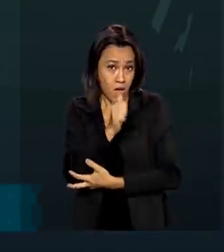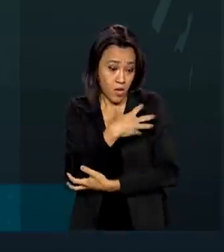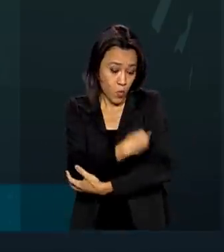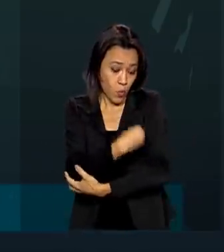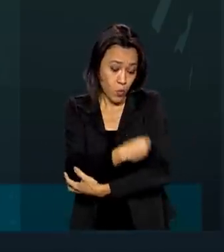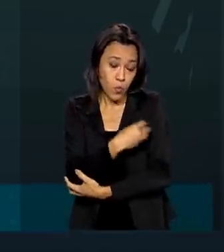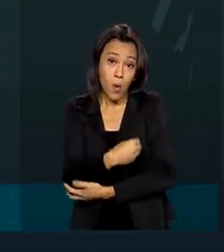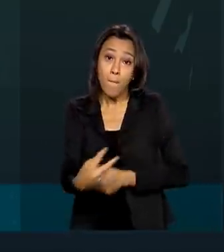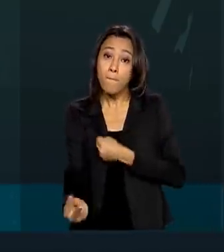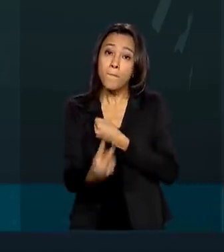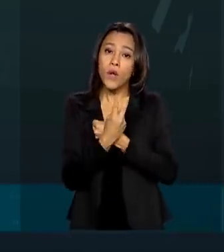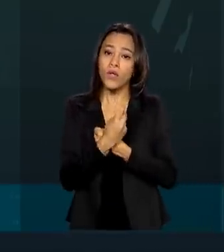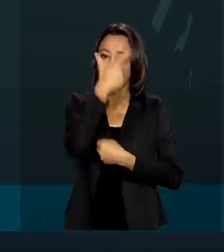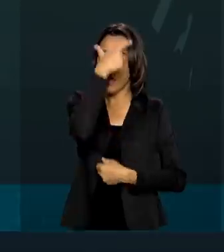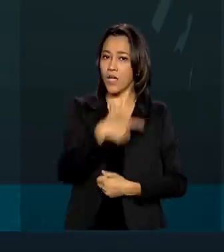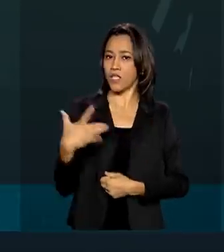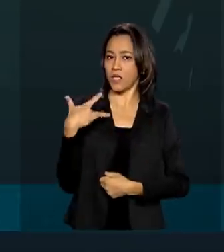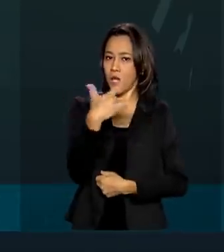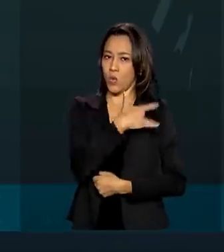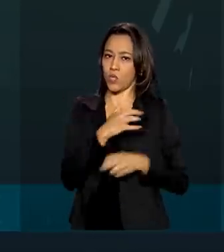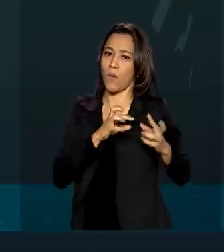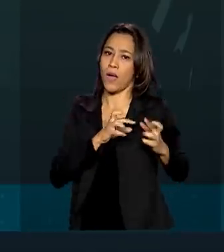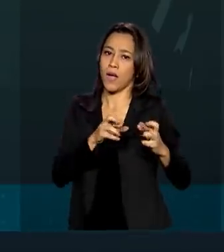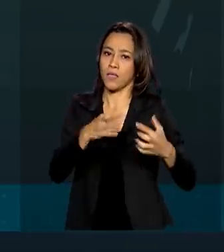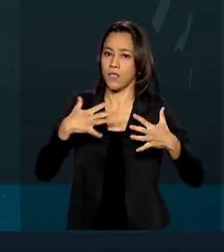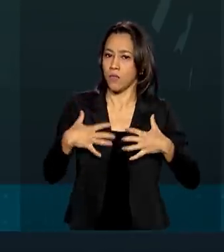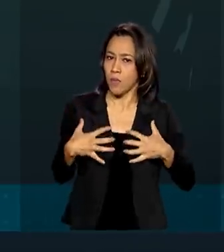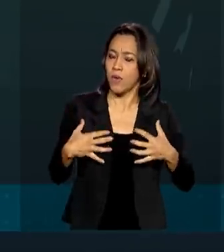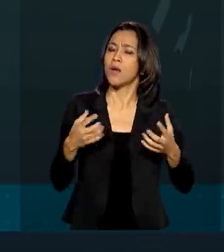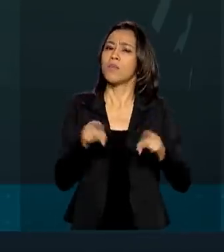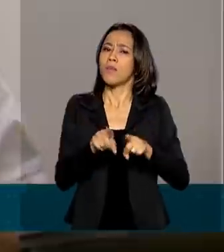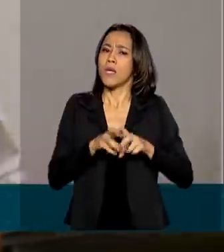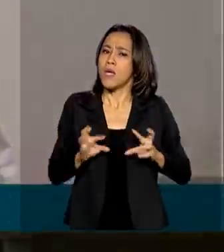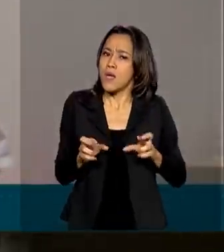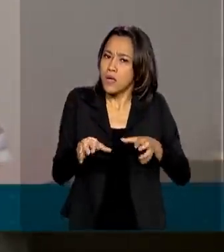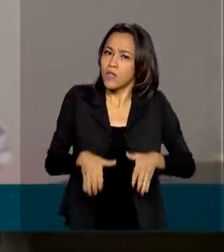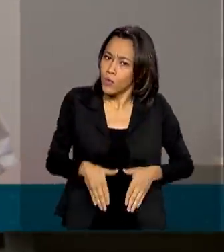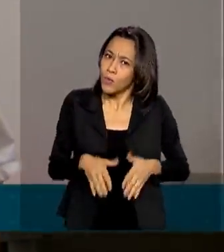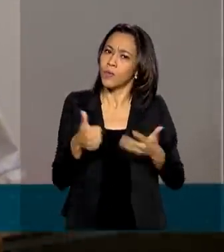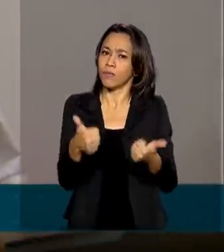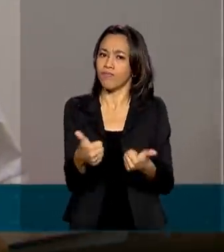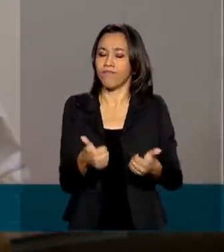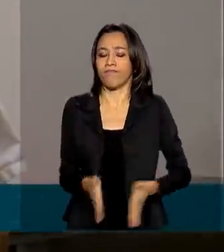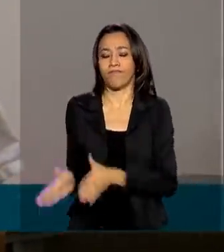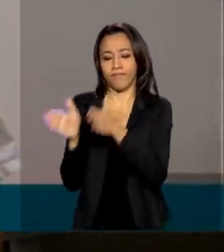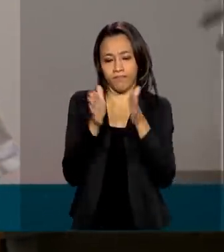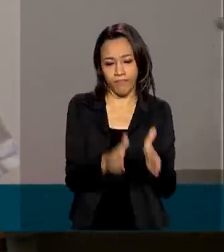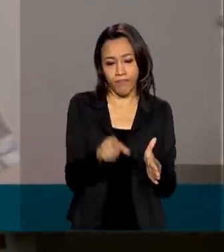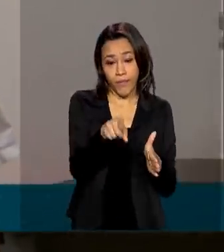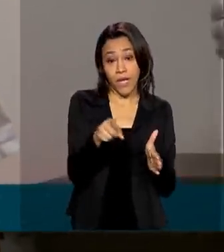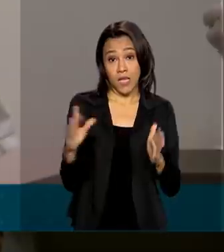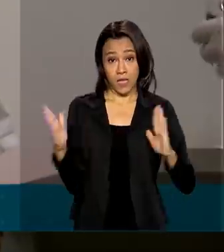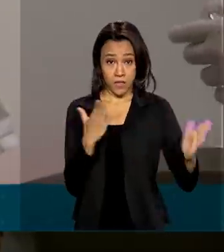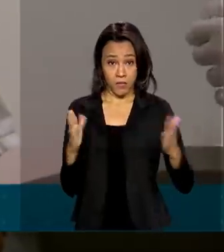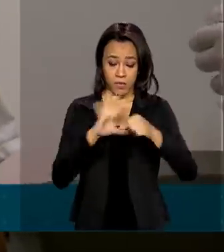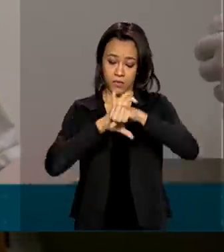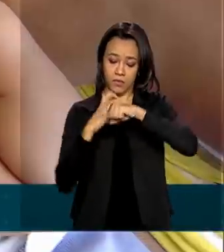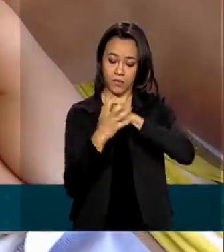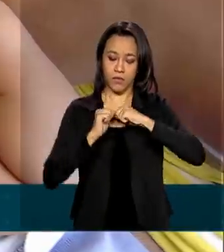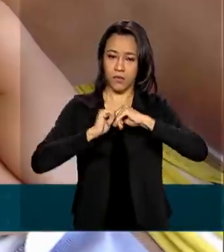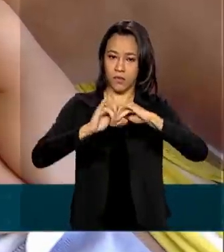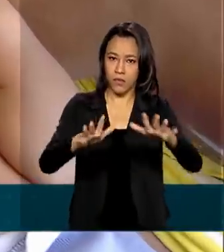câncer de mama e ao câncer de colo de útero, quando associadas com outras boas práticas de saúde. Em tempos de coronavírus, o Ministério da Saúde